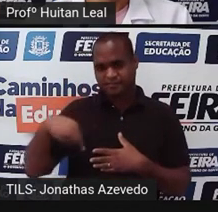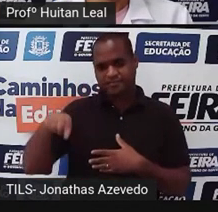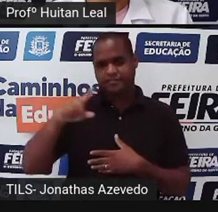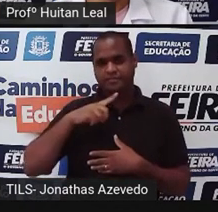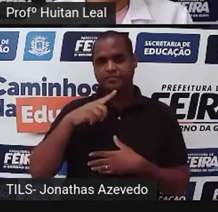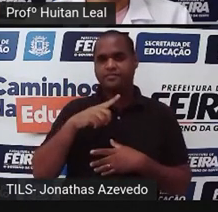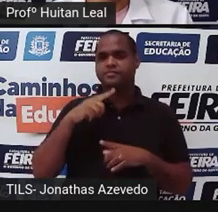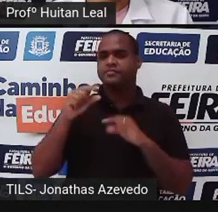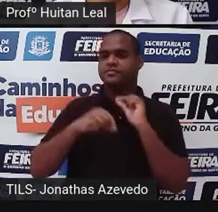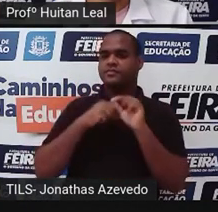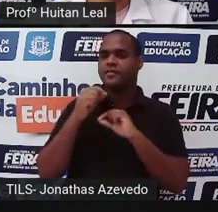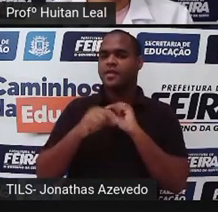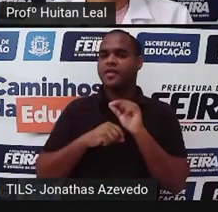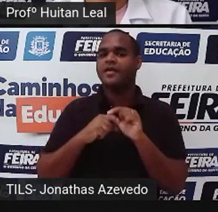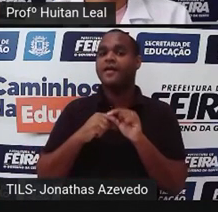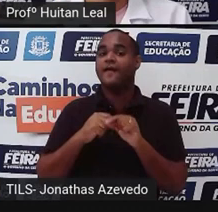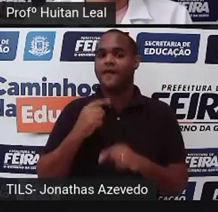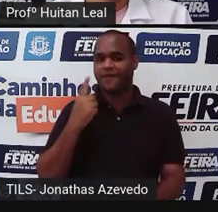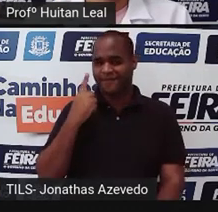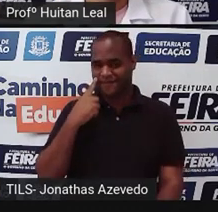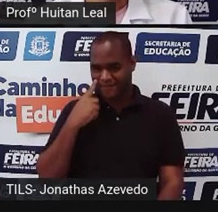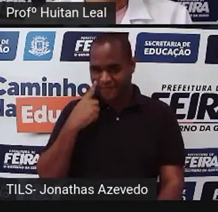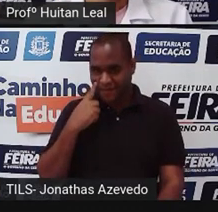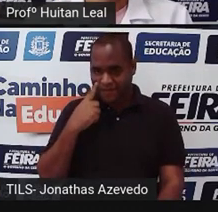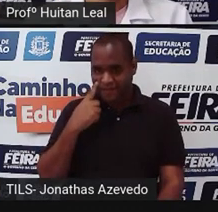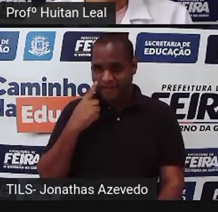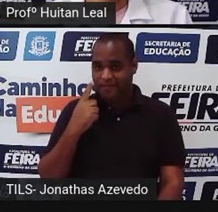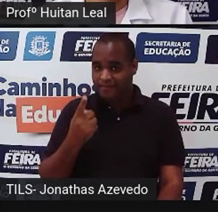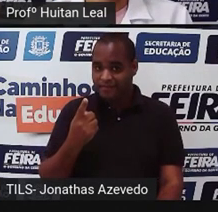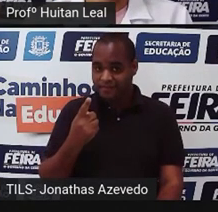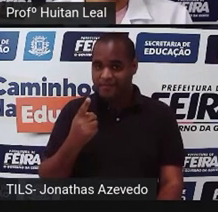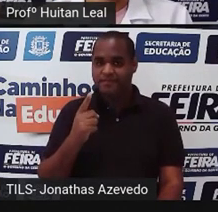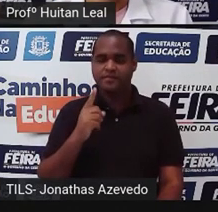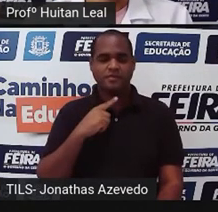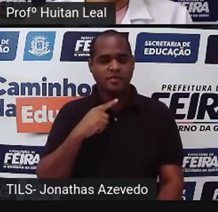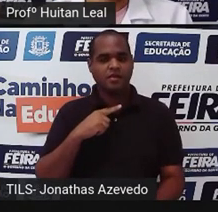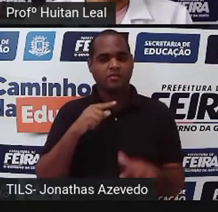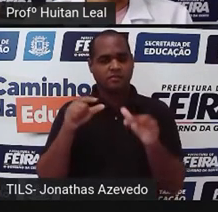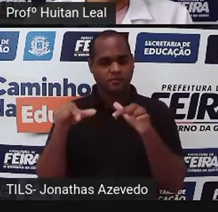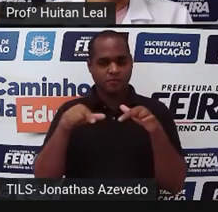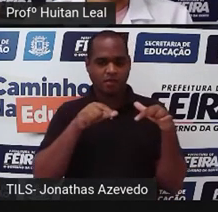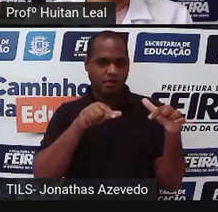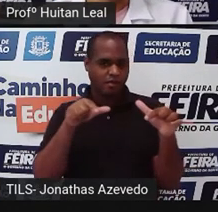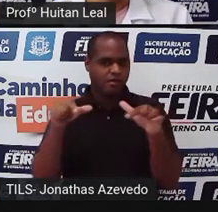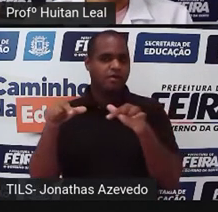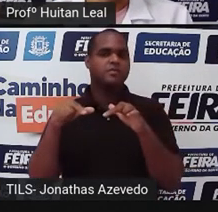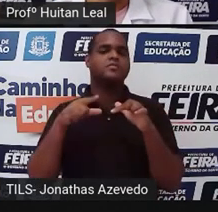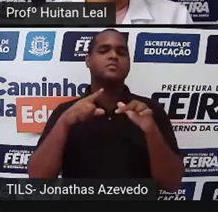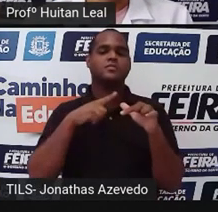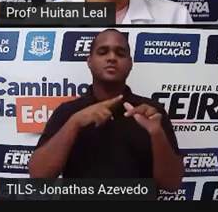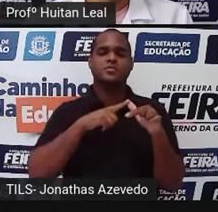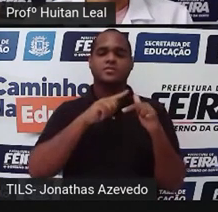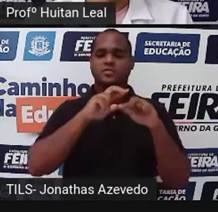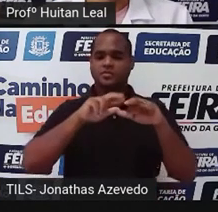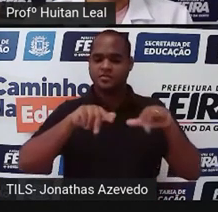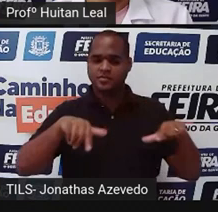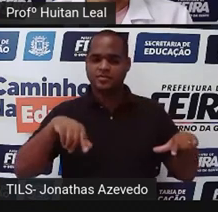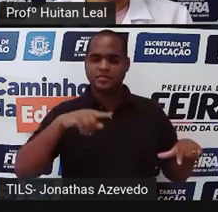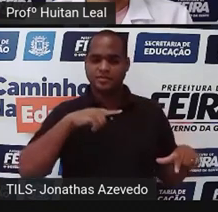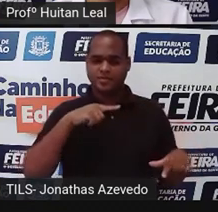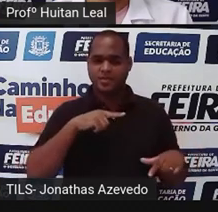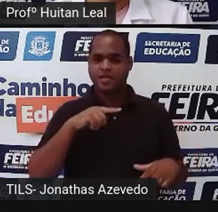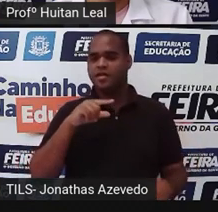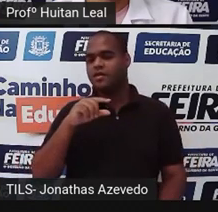Então, quando eu falo em fantástico, para você ter uma intuição de um ambiente fantástico, do conto